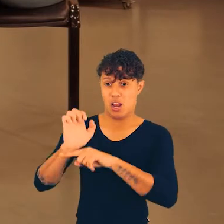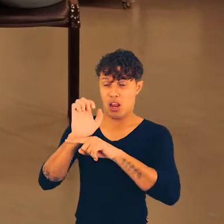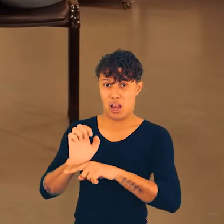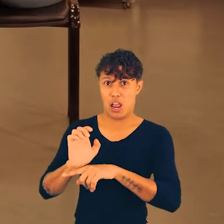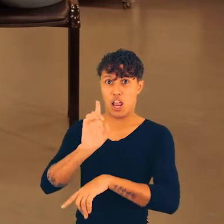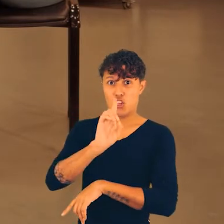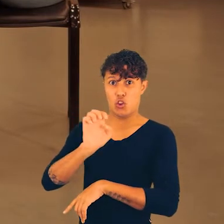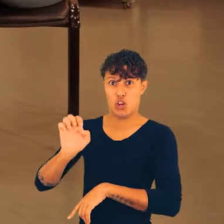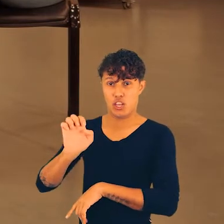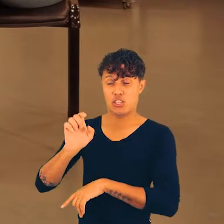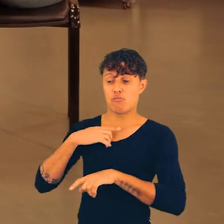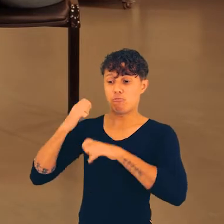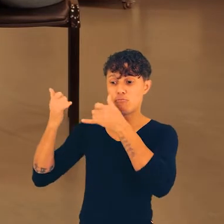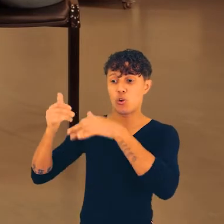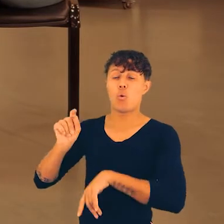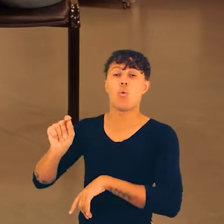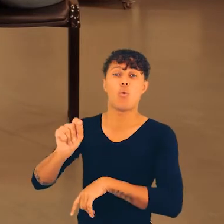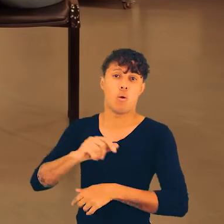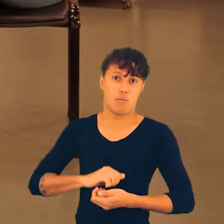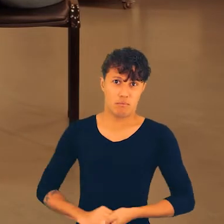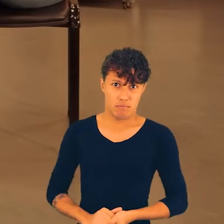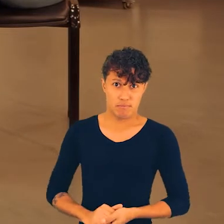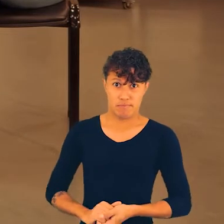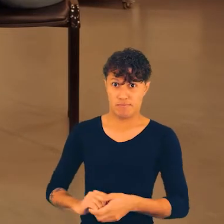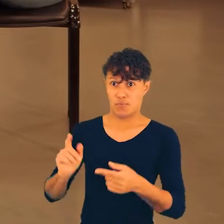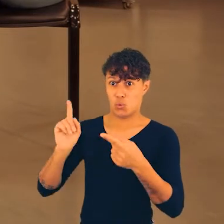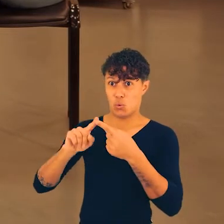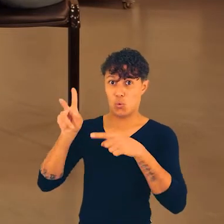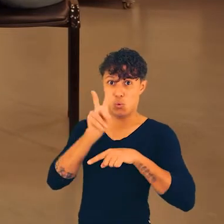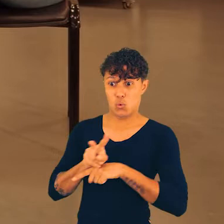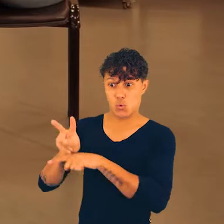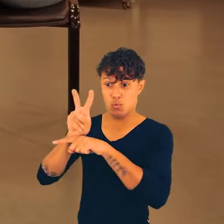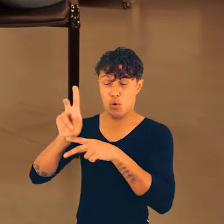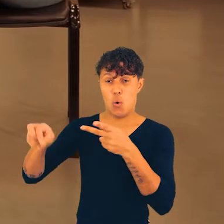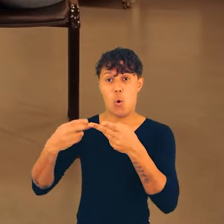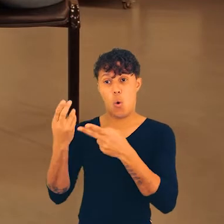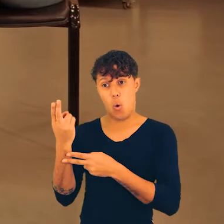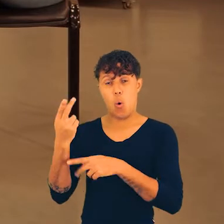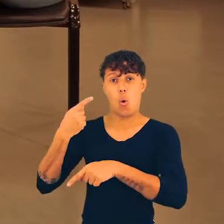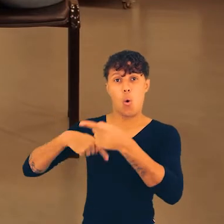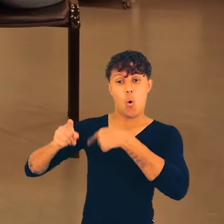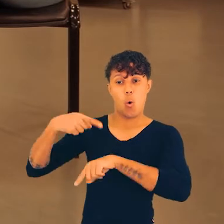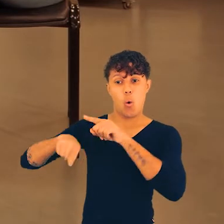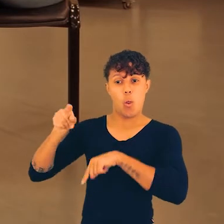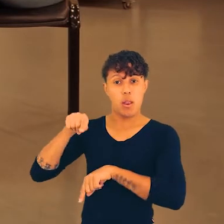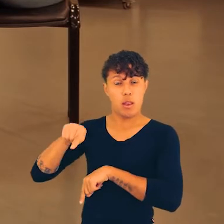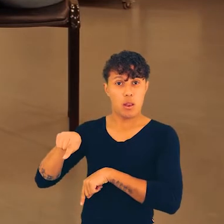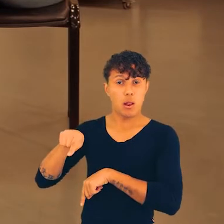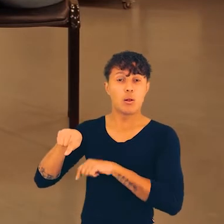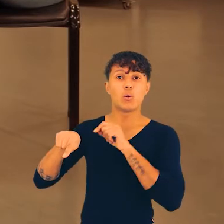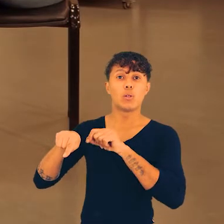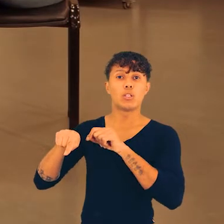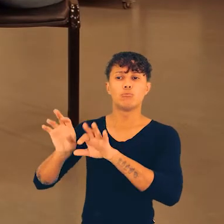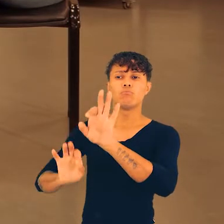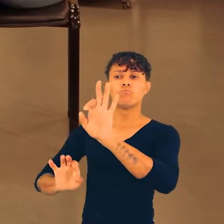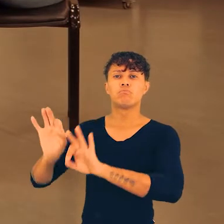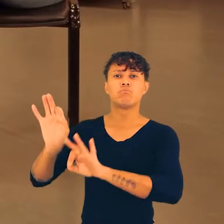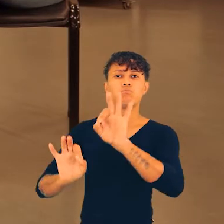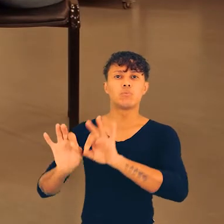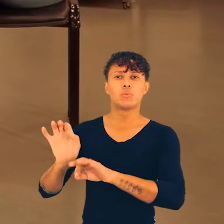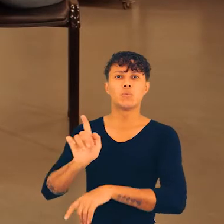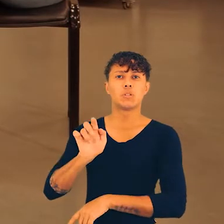receberam uma orientação da diretoria de ensino para que tivesse ou uma supervisora ou coordenadora ou coordenadora